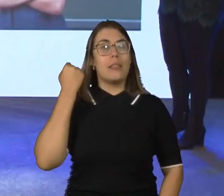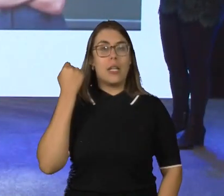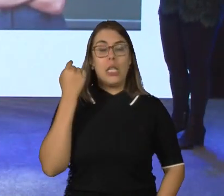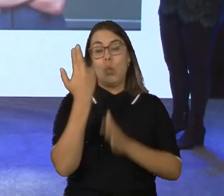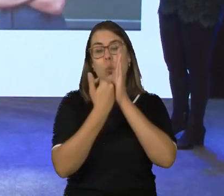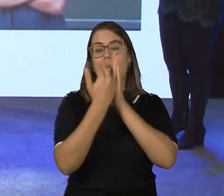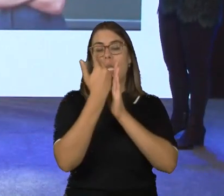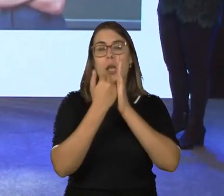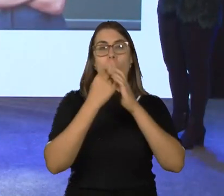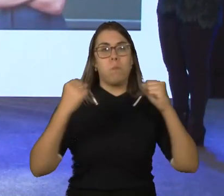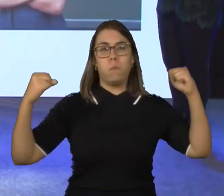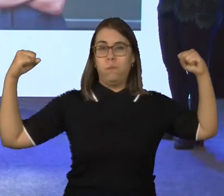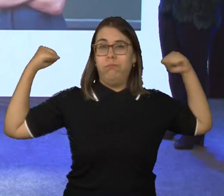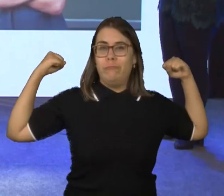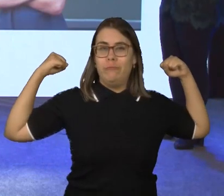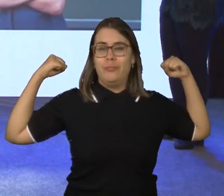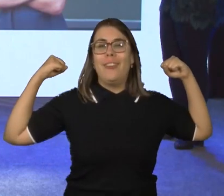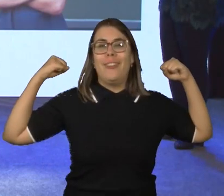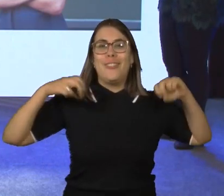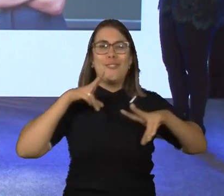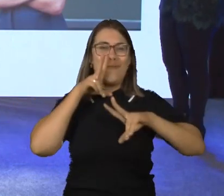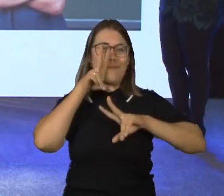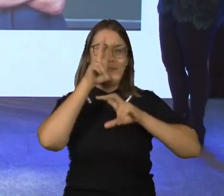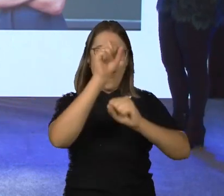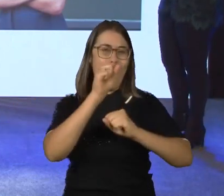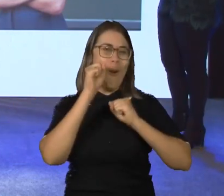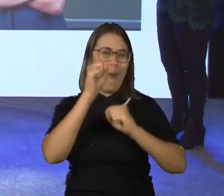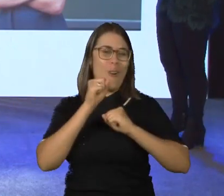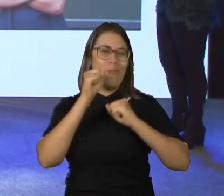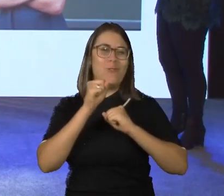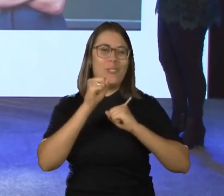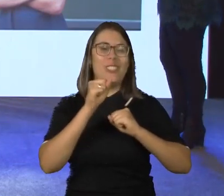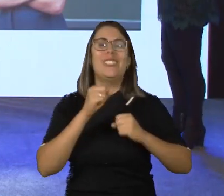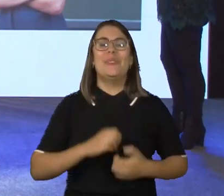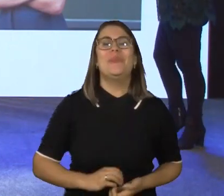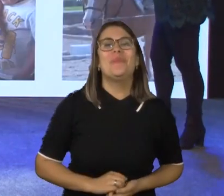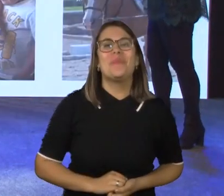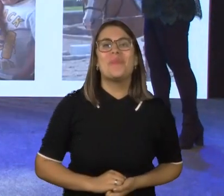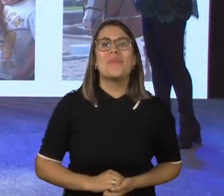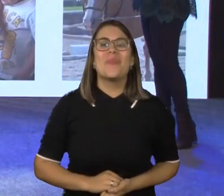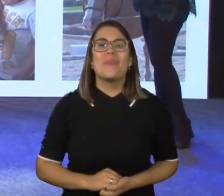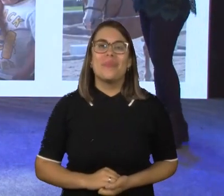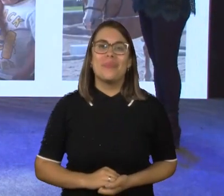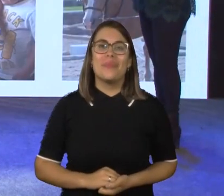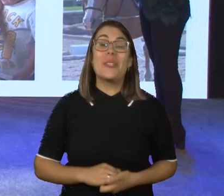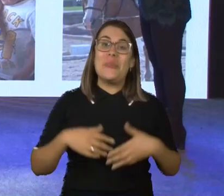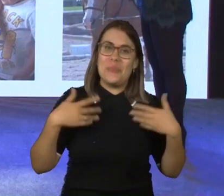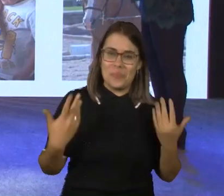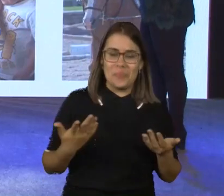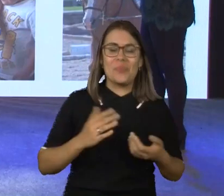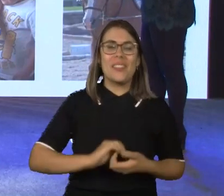desenho, numa lousa, com os braços do tipo dizendo, fazendo MUC, sou forte. Bom,